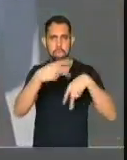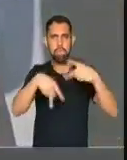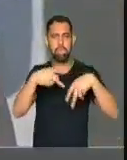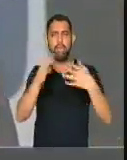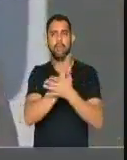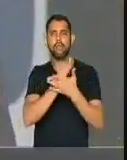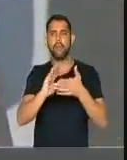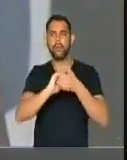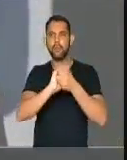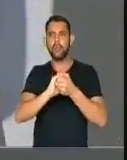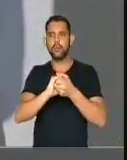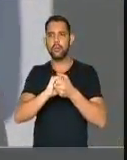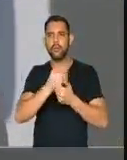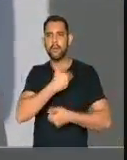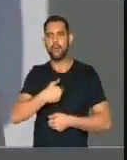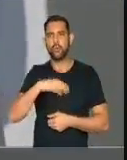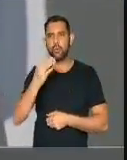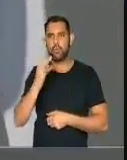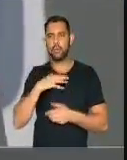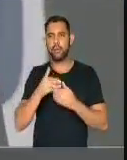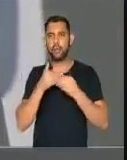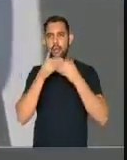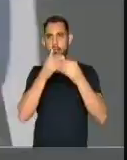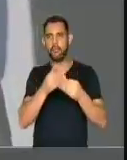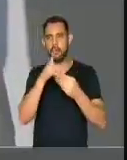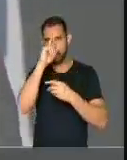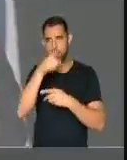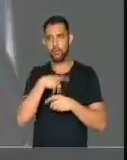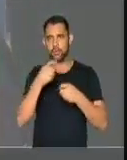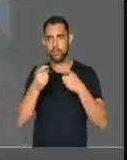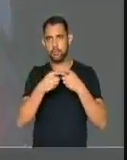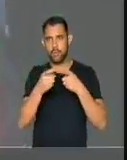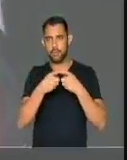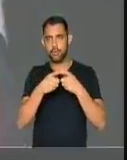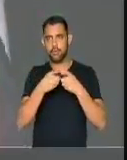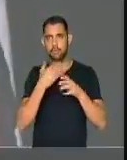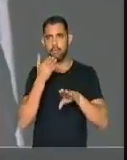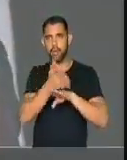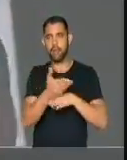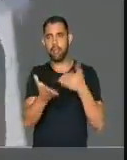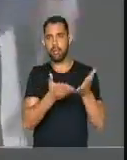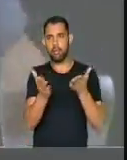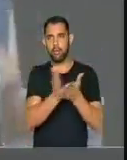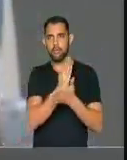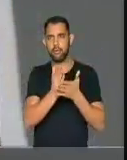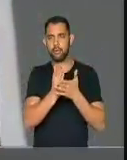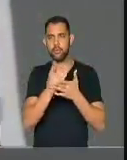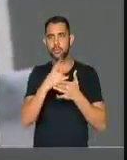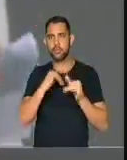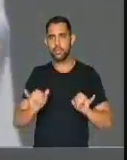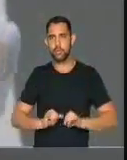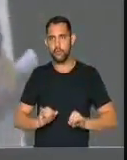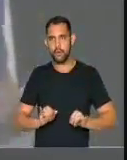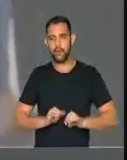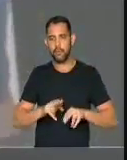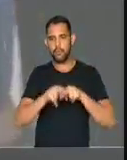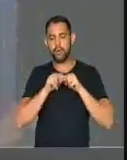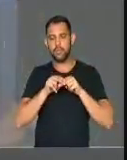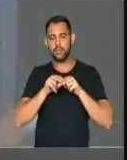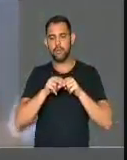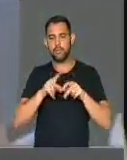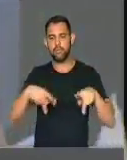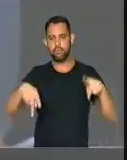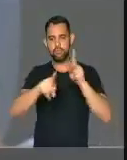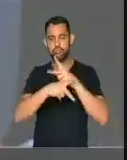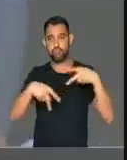governo cubano que levou e mandou os seus médicos para atenderem todos os atingidos por este